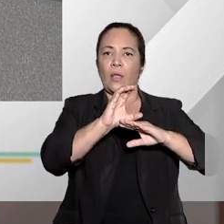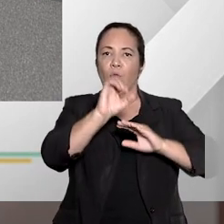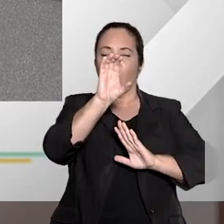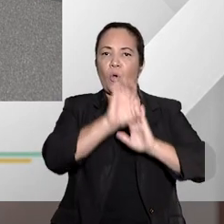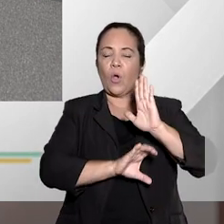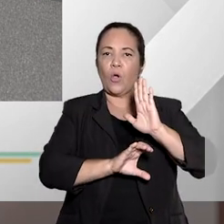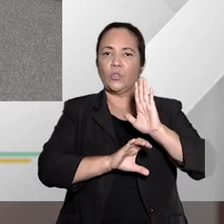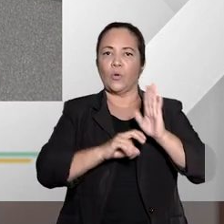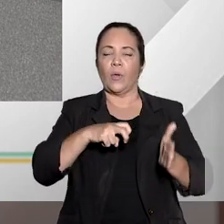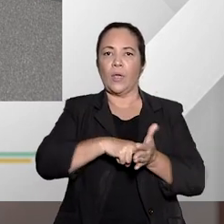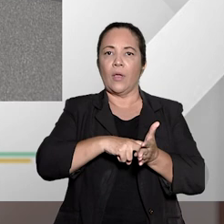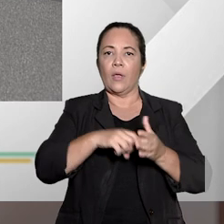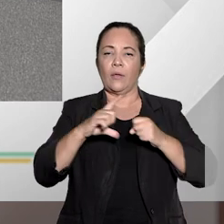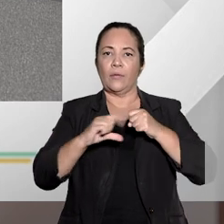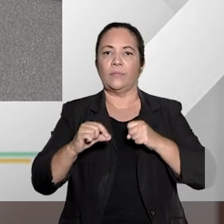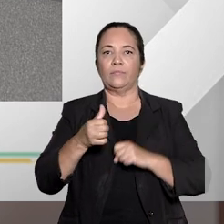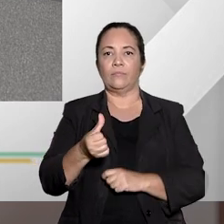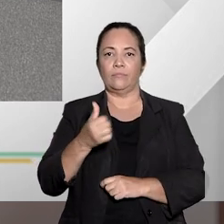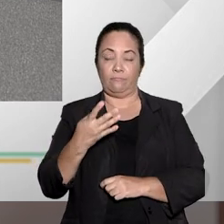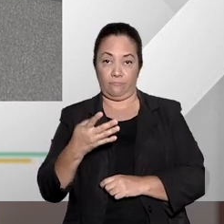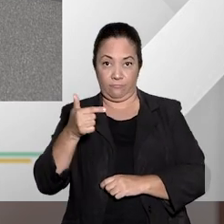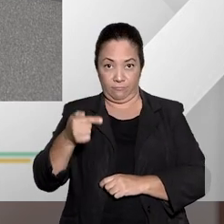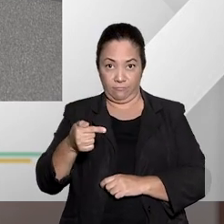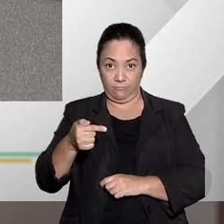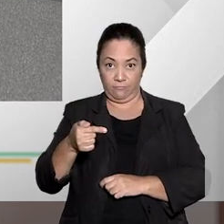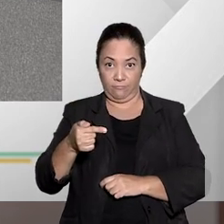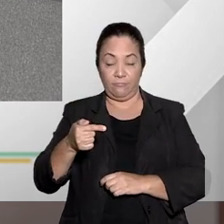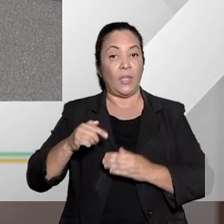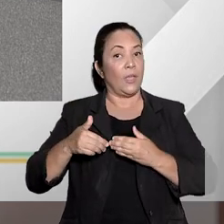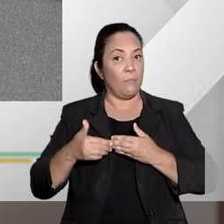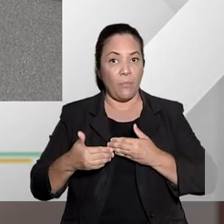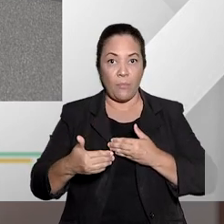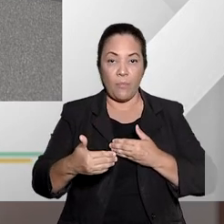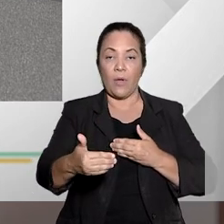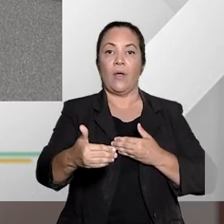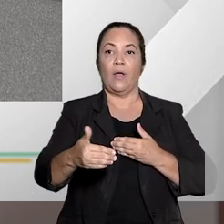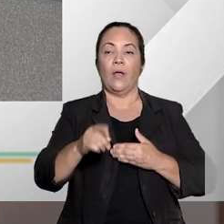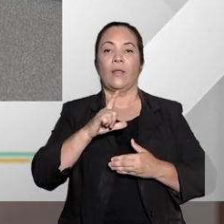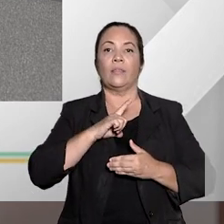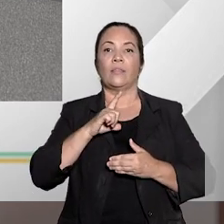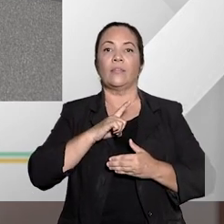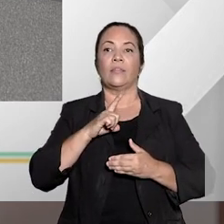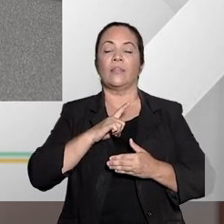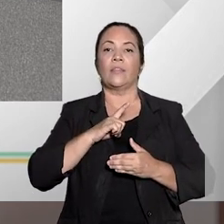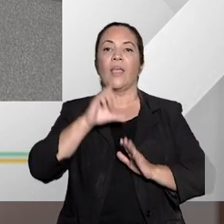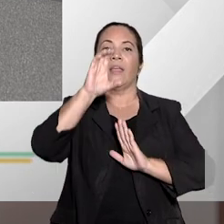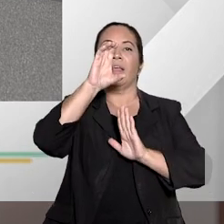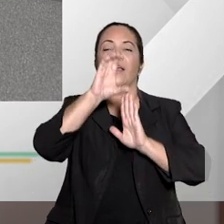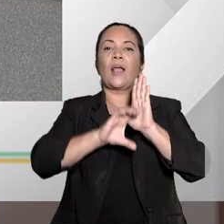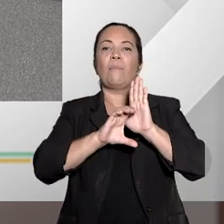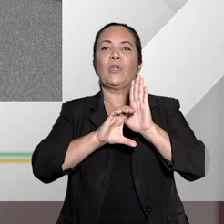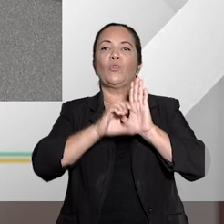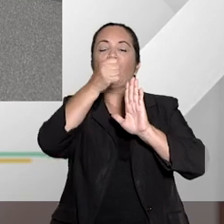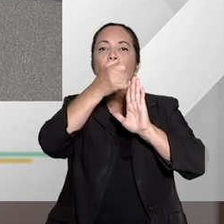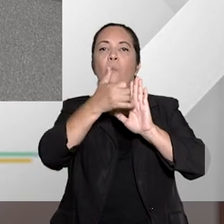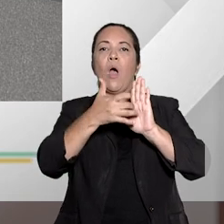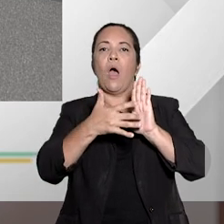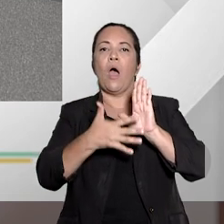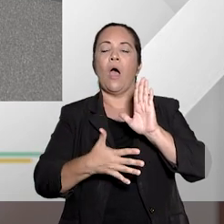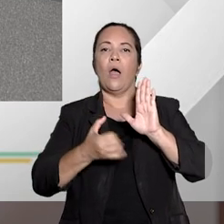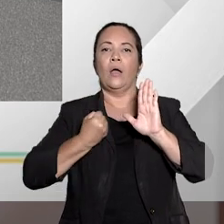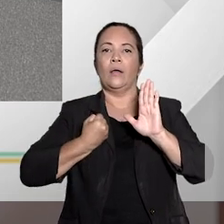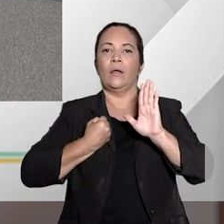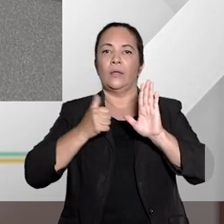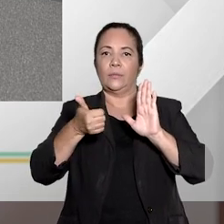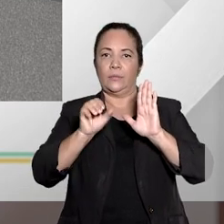Processo Penal no artigo 647 e seguintes, tendo o próprio capítulo no texto normativo, que é